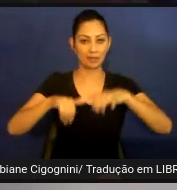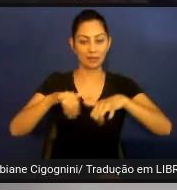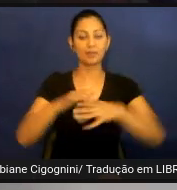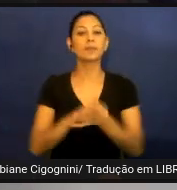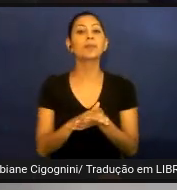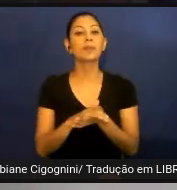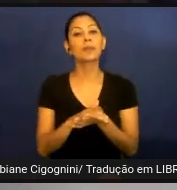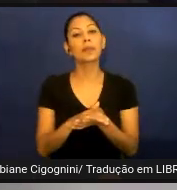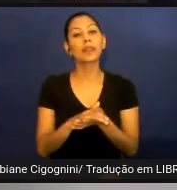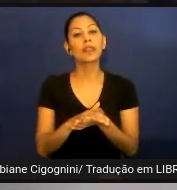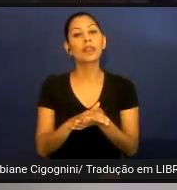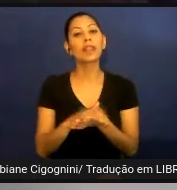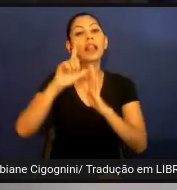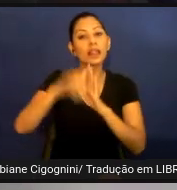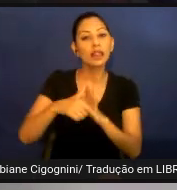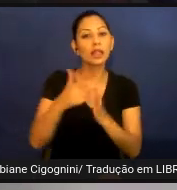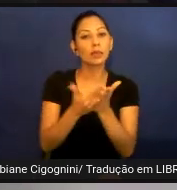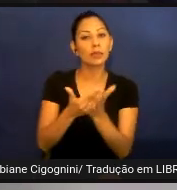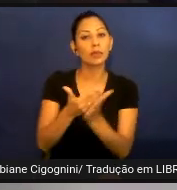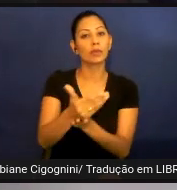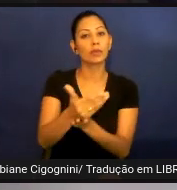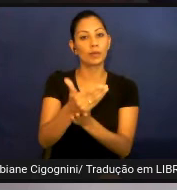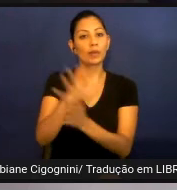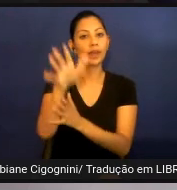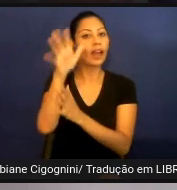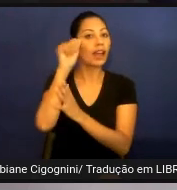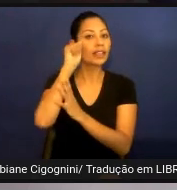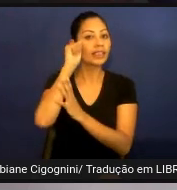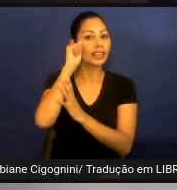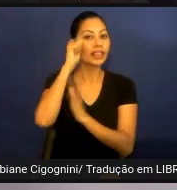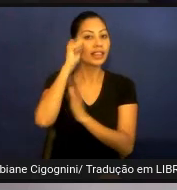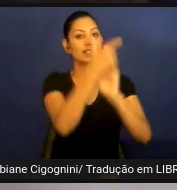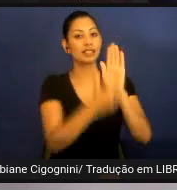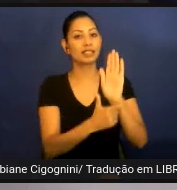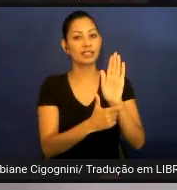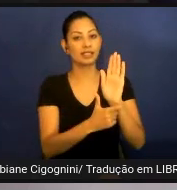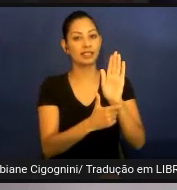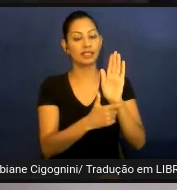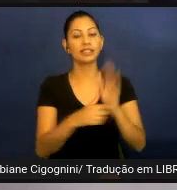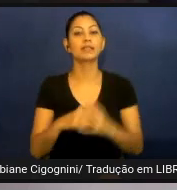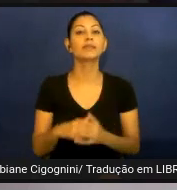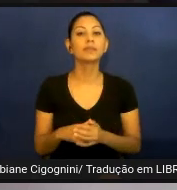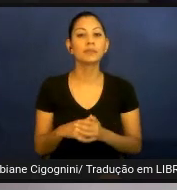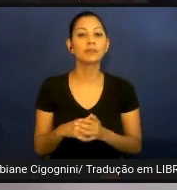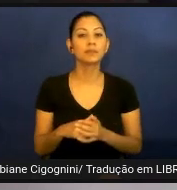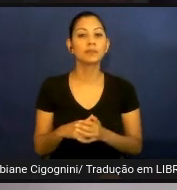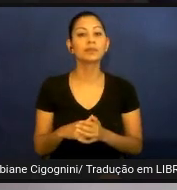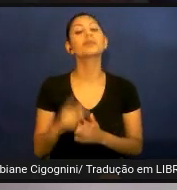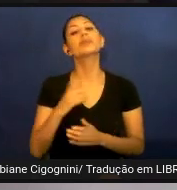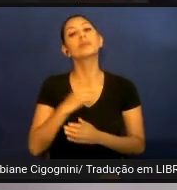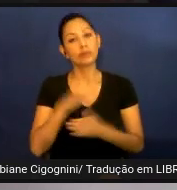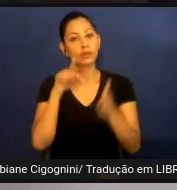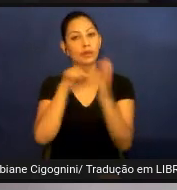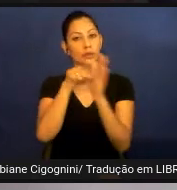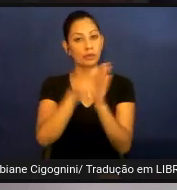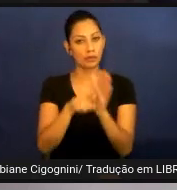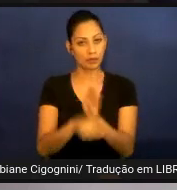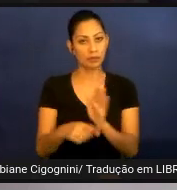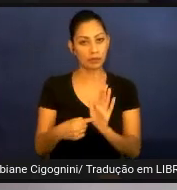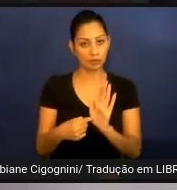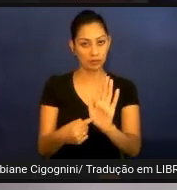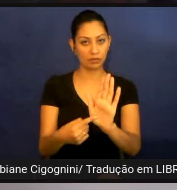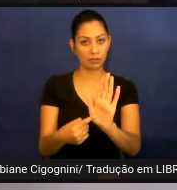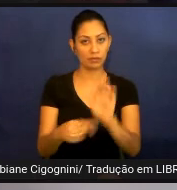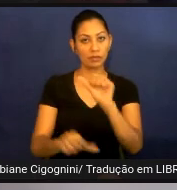após isso deu-se início a análise de resultados. O questionário contava com essas cinco perguntas a